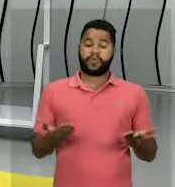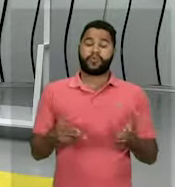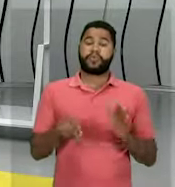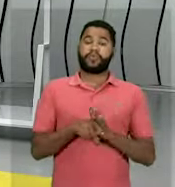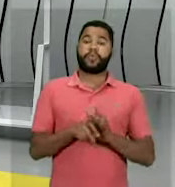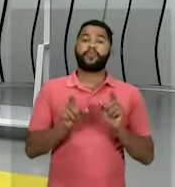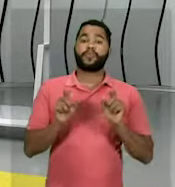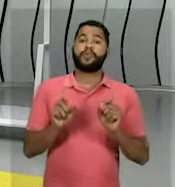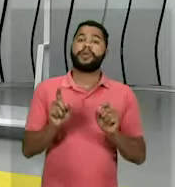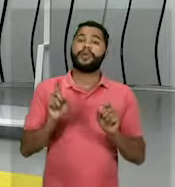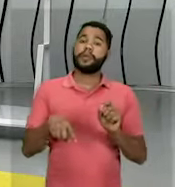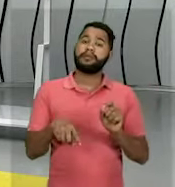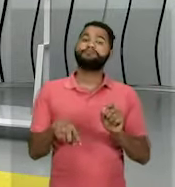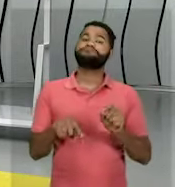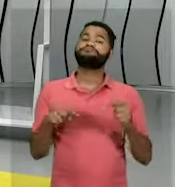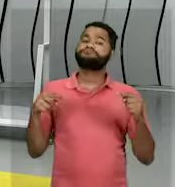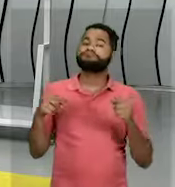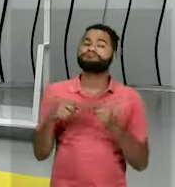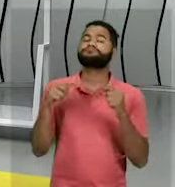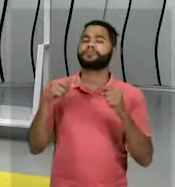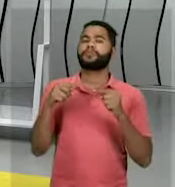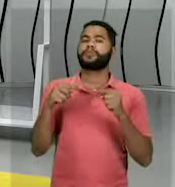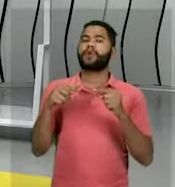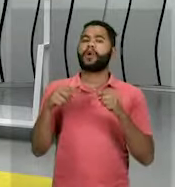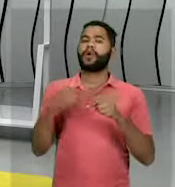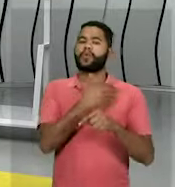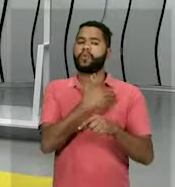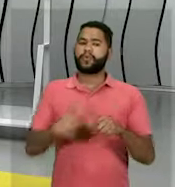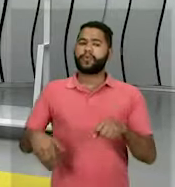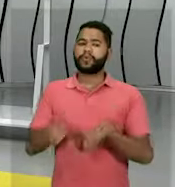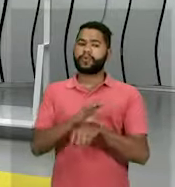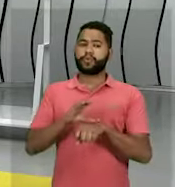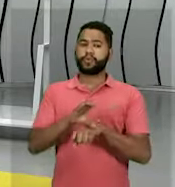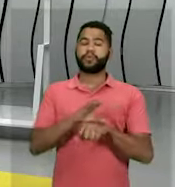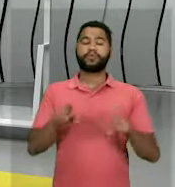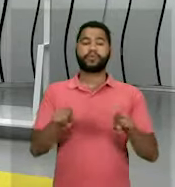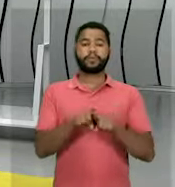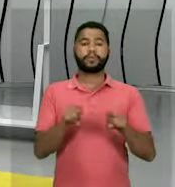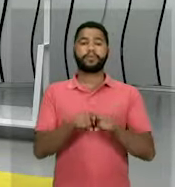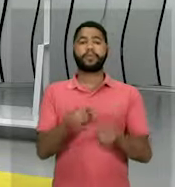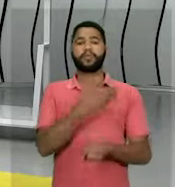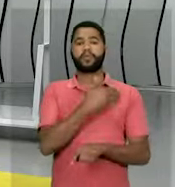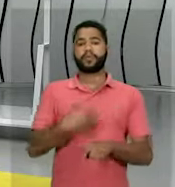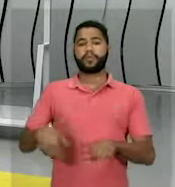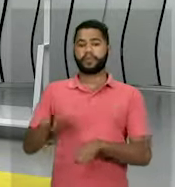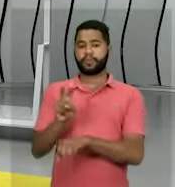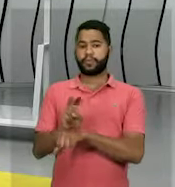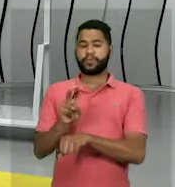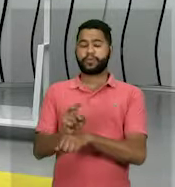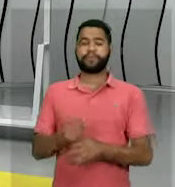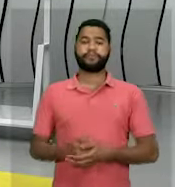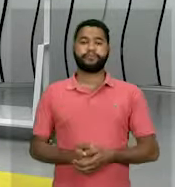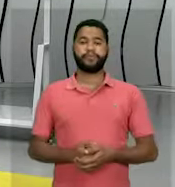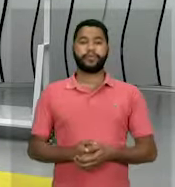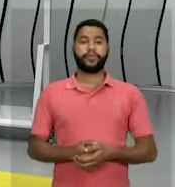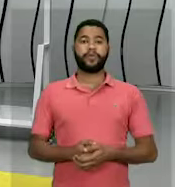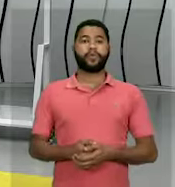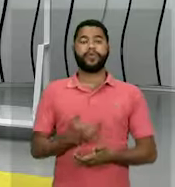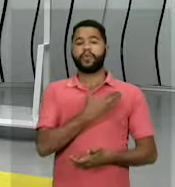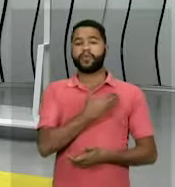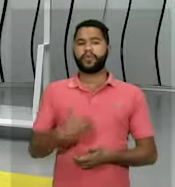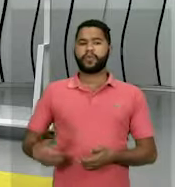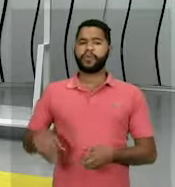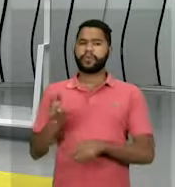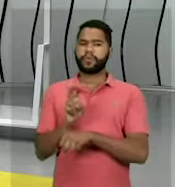Enem que estão relacionadas ao governo constitucional e ao governo provisório. O governo provisório,